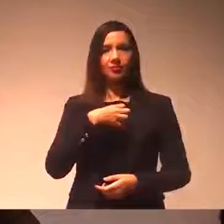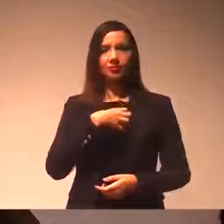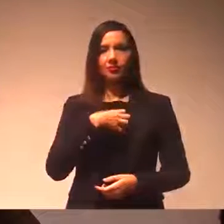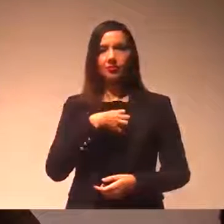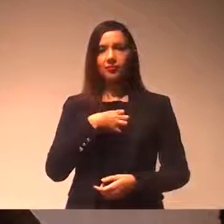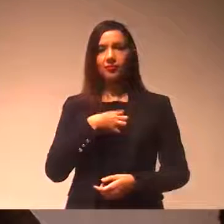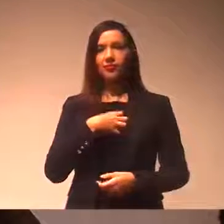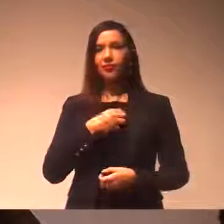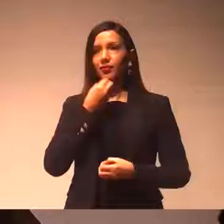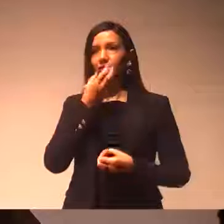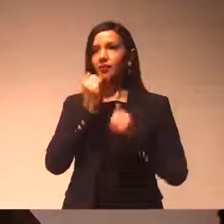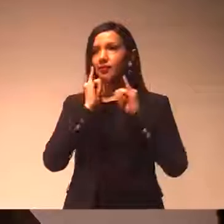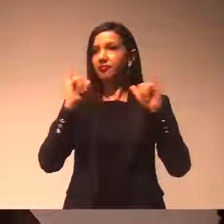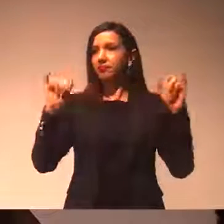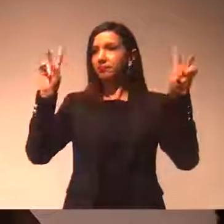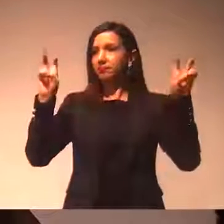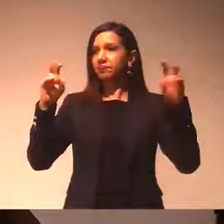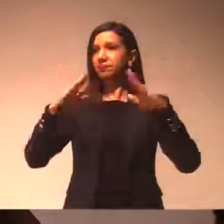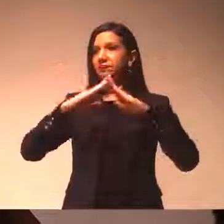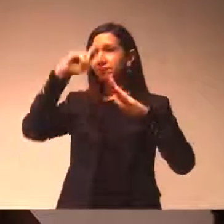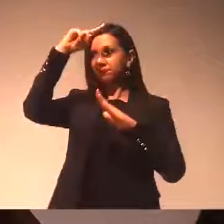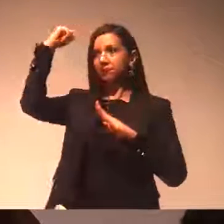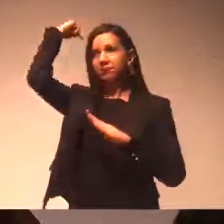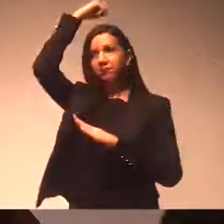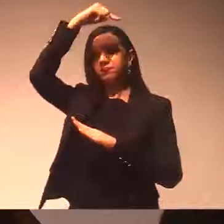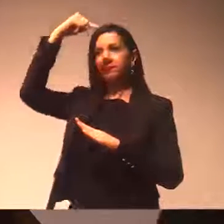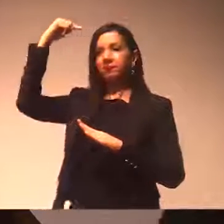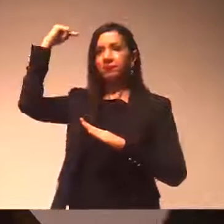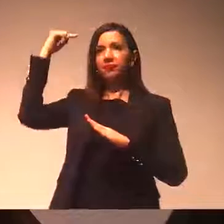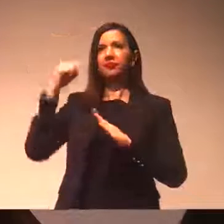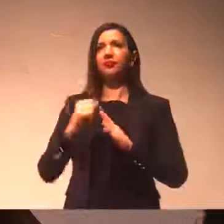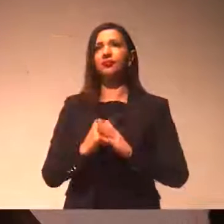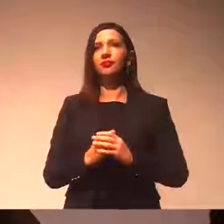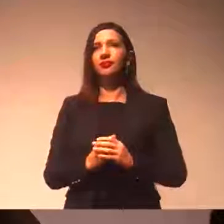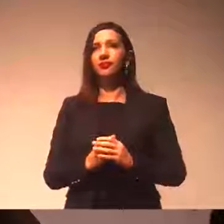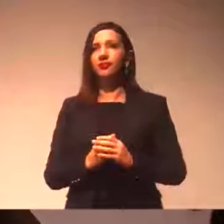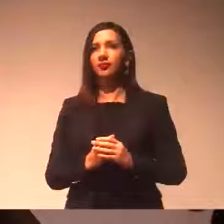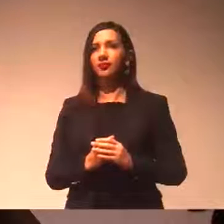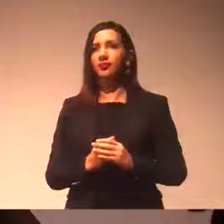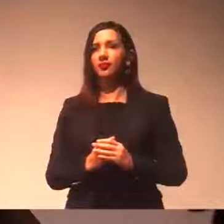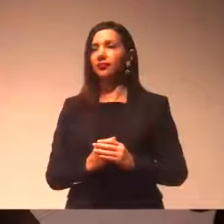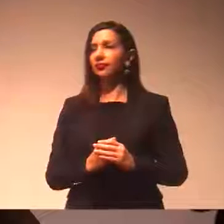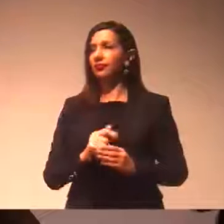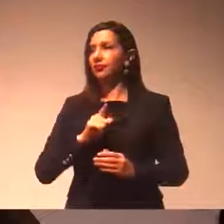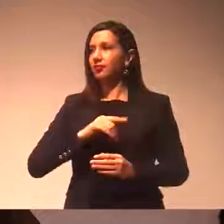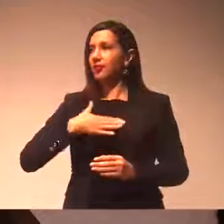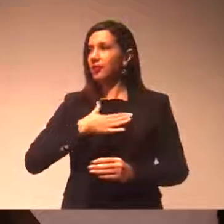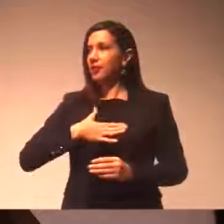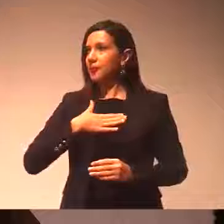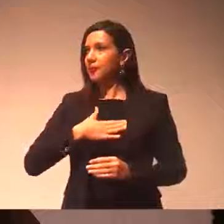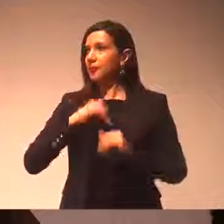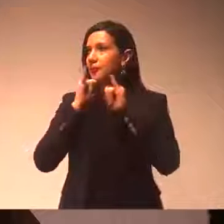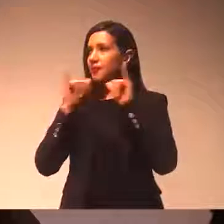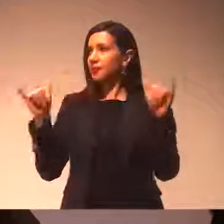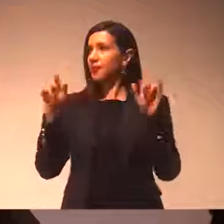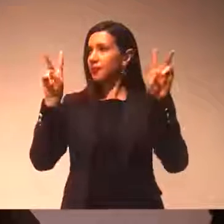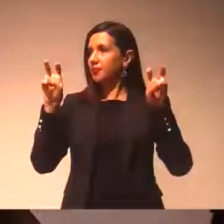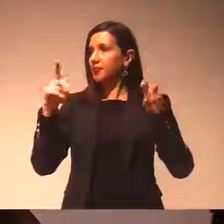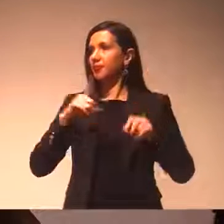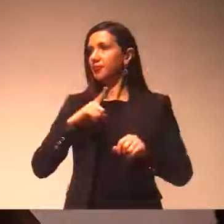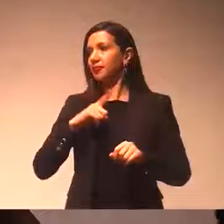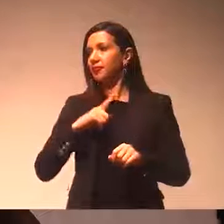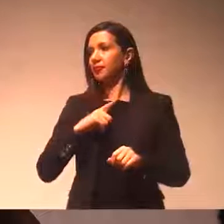de informações à Santa Casa, porque daí não teria nenhum pretexto para se dizer que não tenho